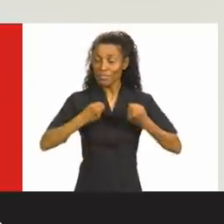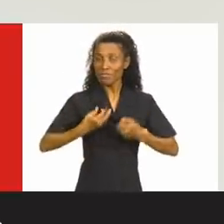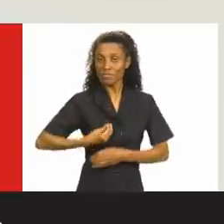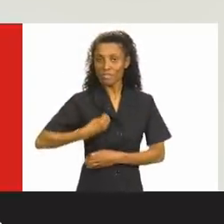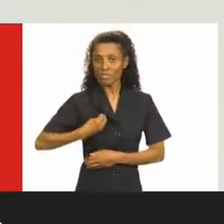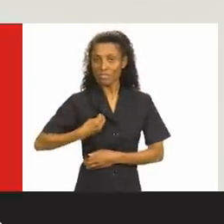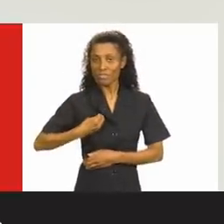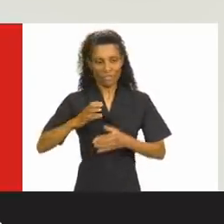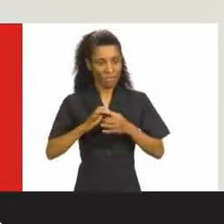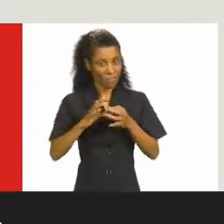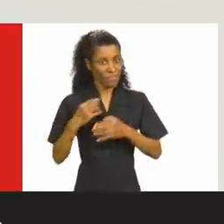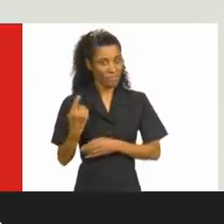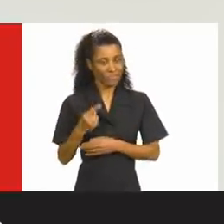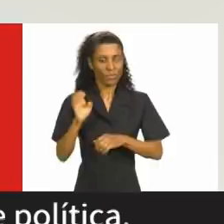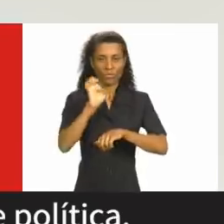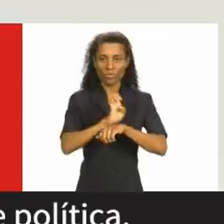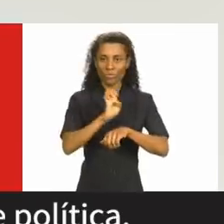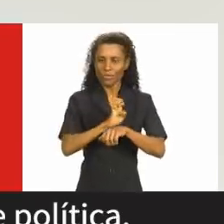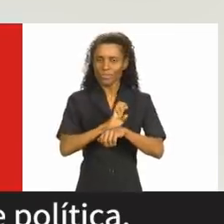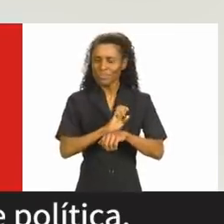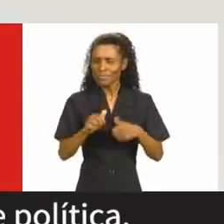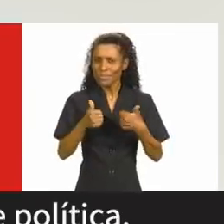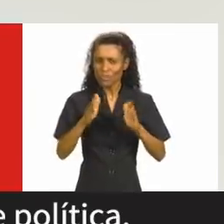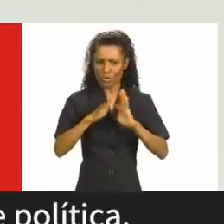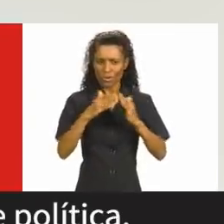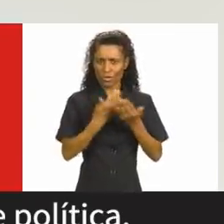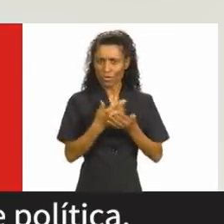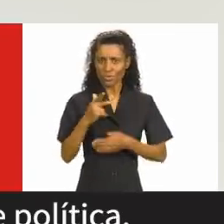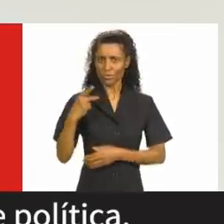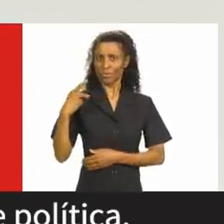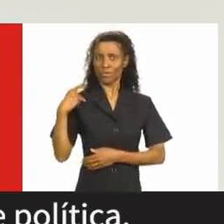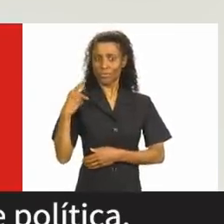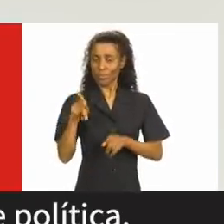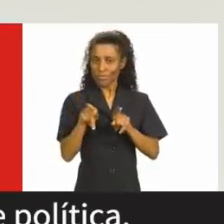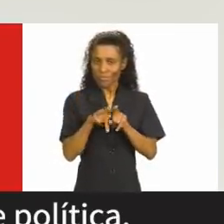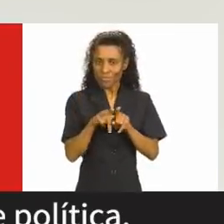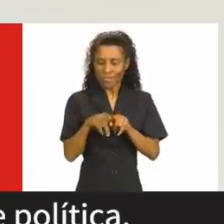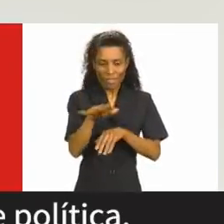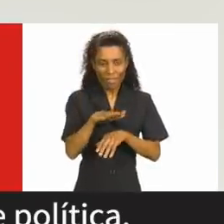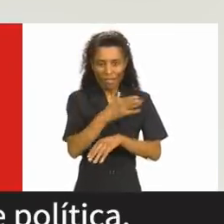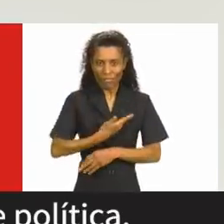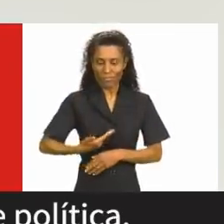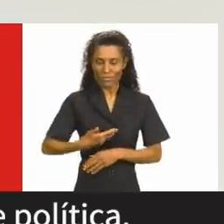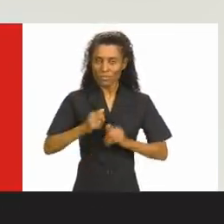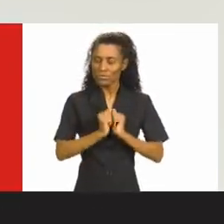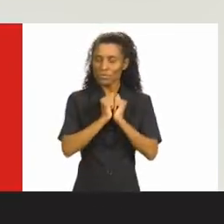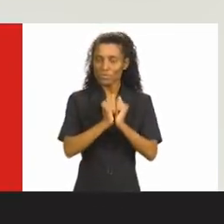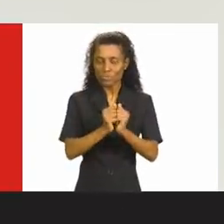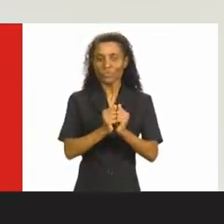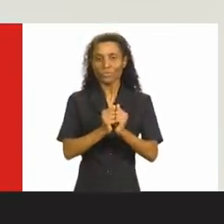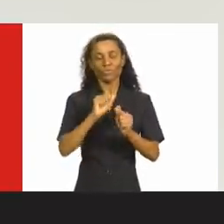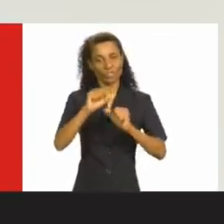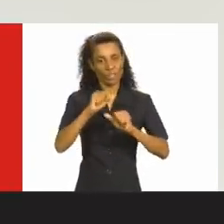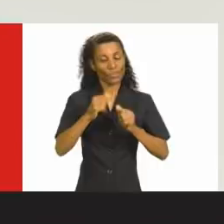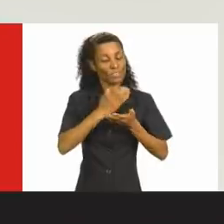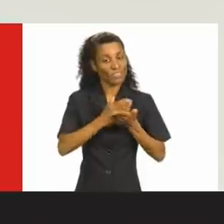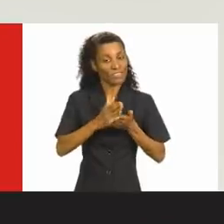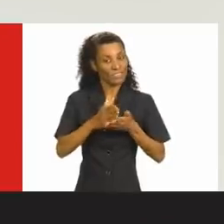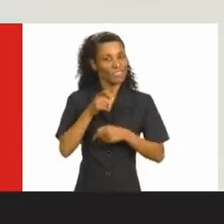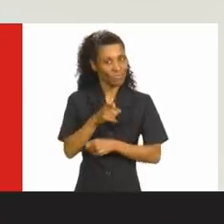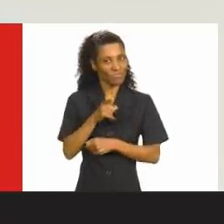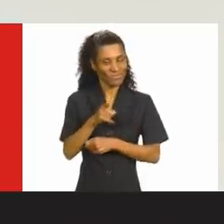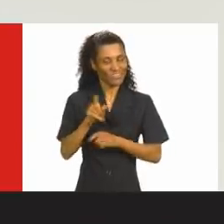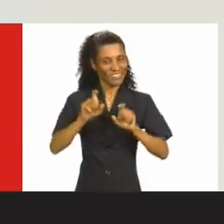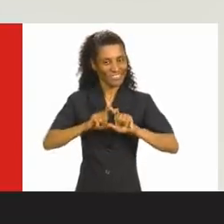direita que defende a vida e liberdades individuais. Pro resultado mais enxuto, escola sem partido e fim dos privilégios da classe política. Vamos juntos? A mudança